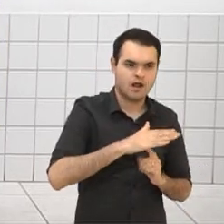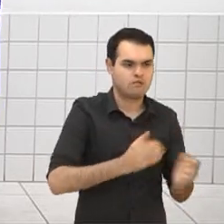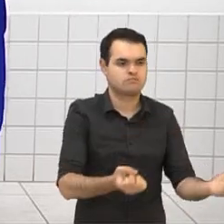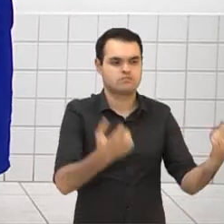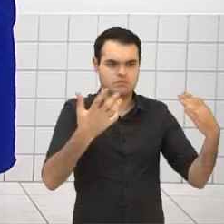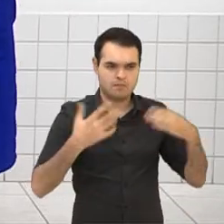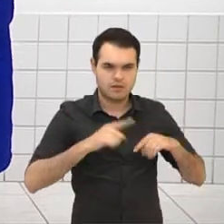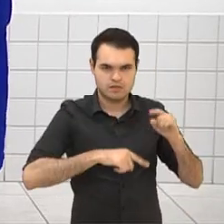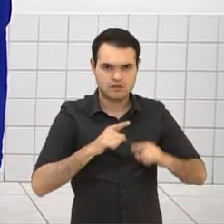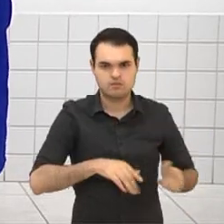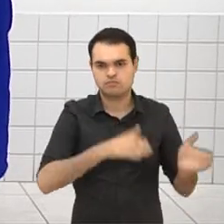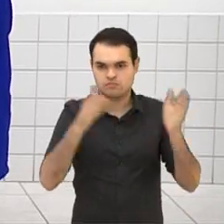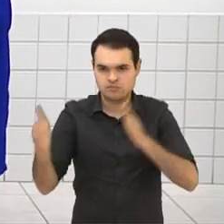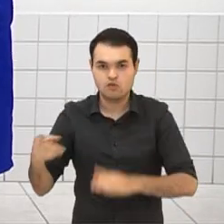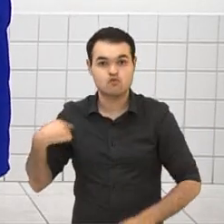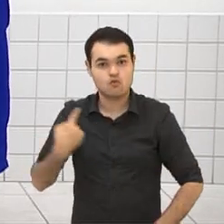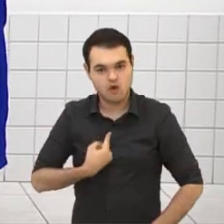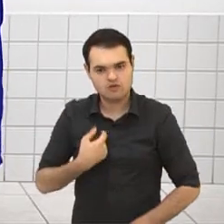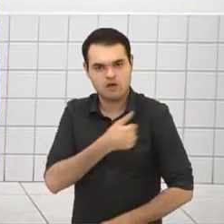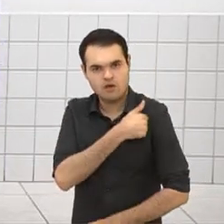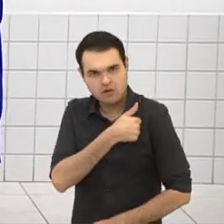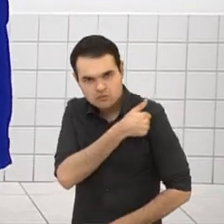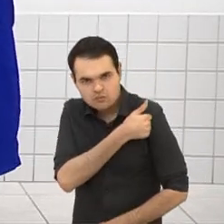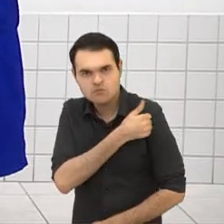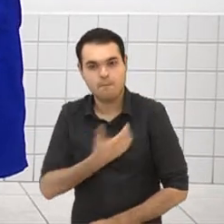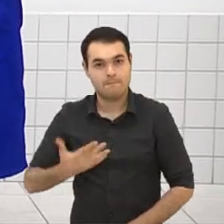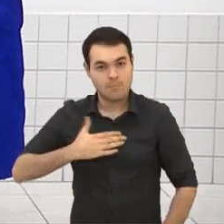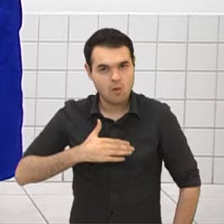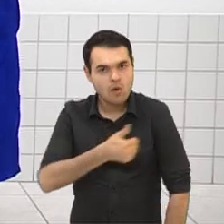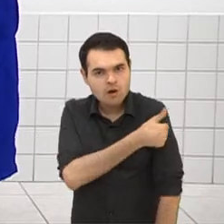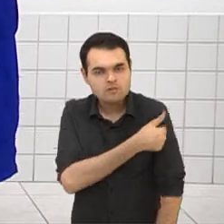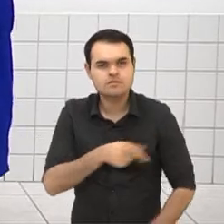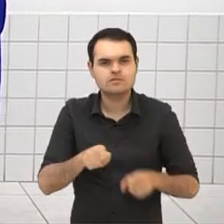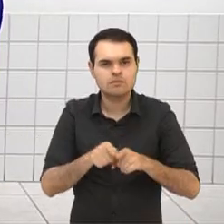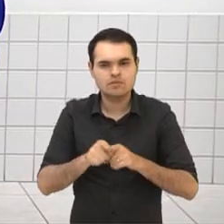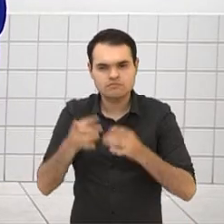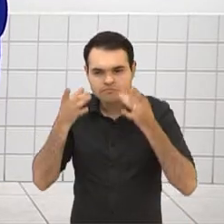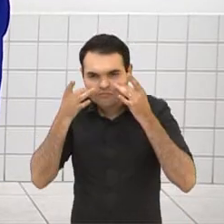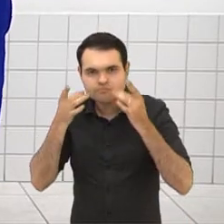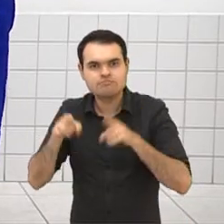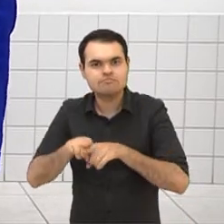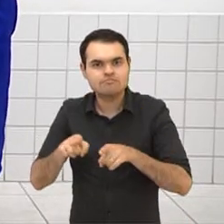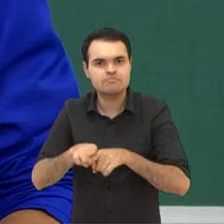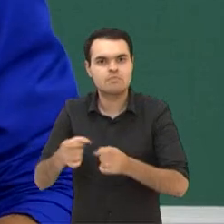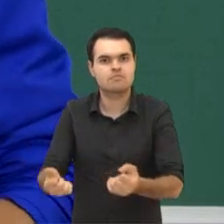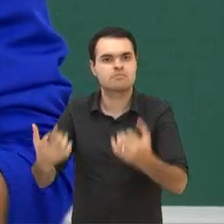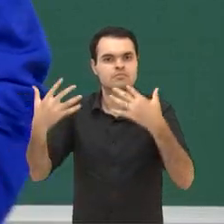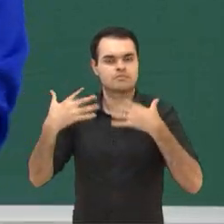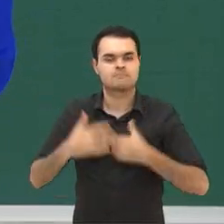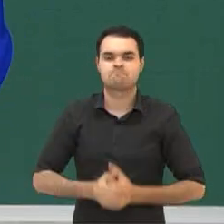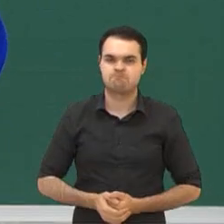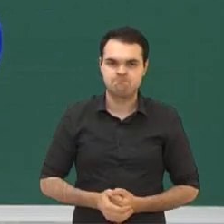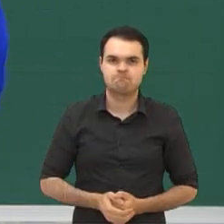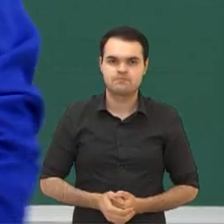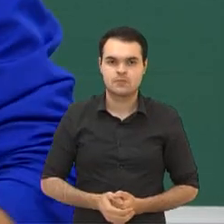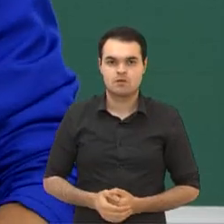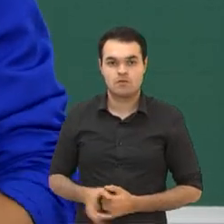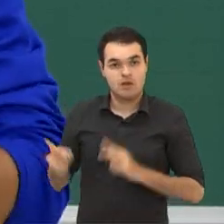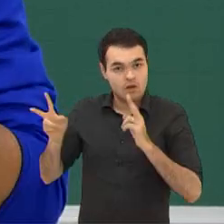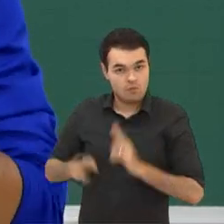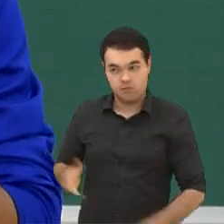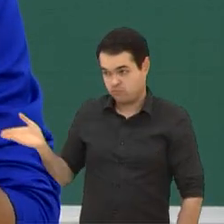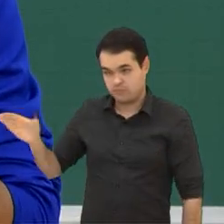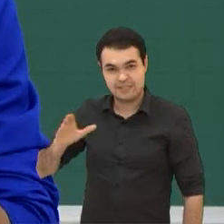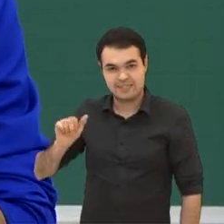esse material para nós, até mesmo os nossos alunos, os meus alunos, que nós também estamos em sala, os nossos alunos também encaminharam. Então, como o teacher Carlos